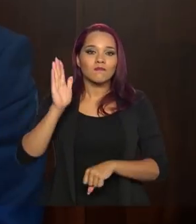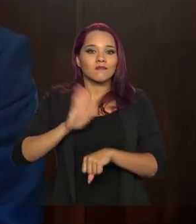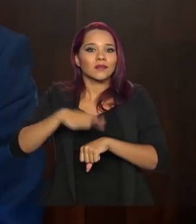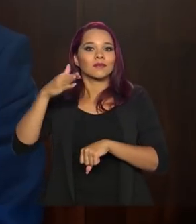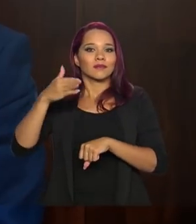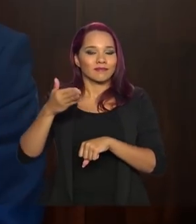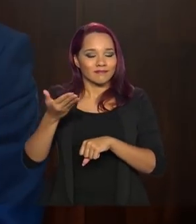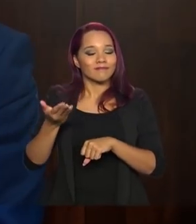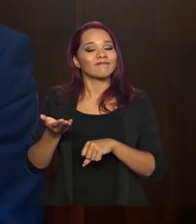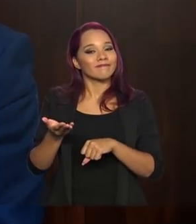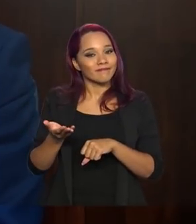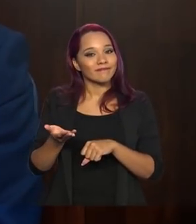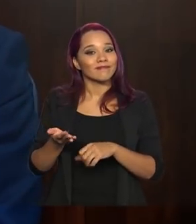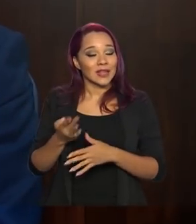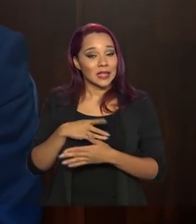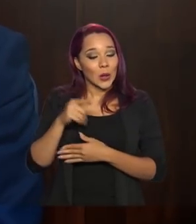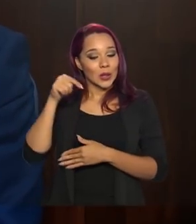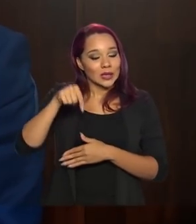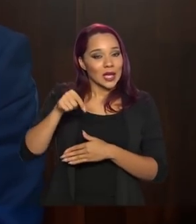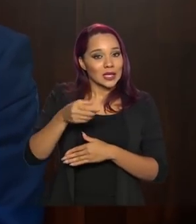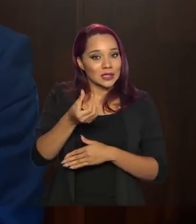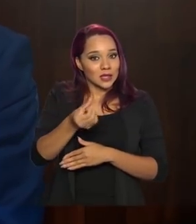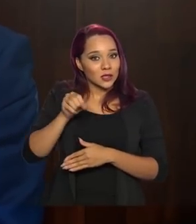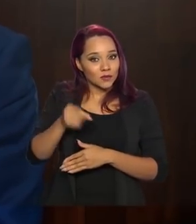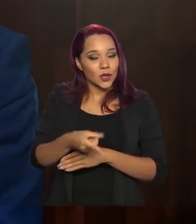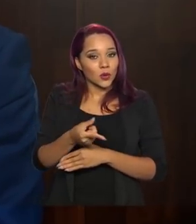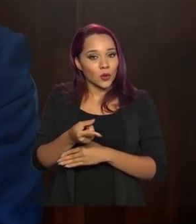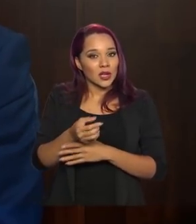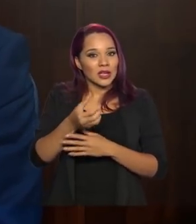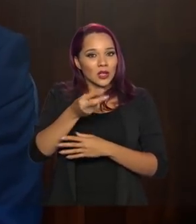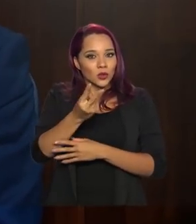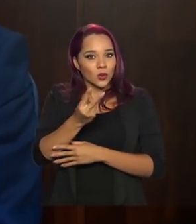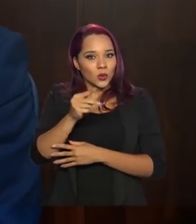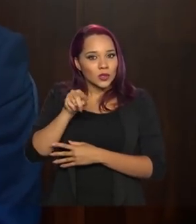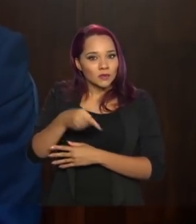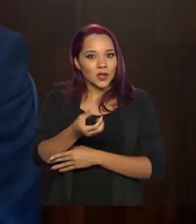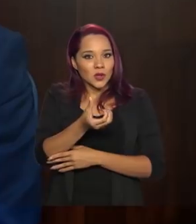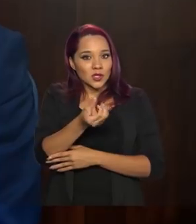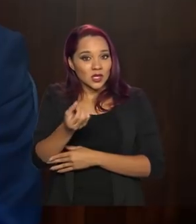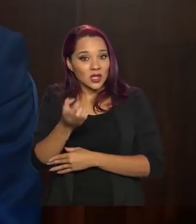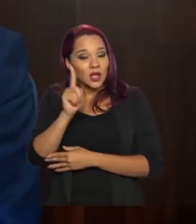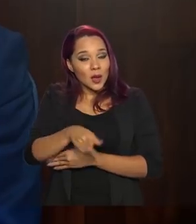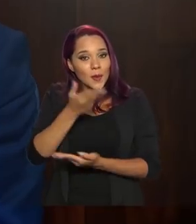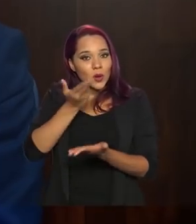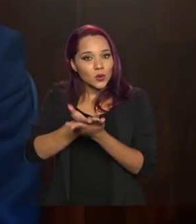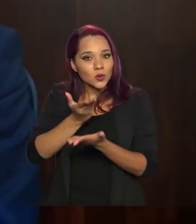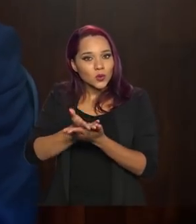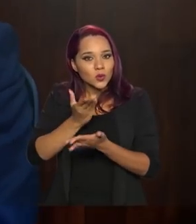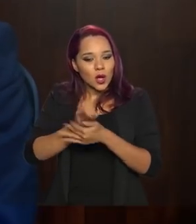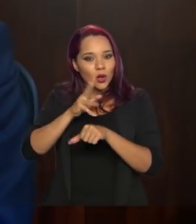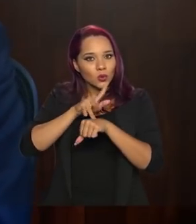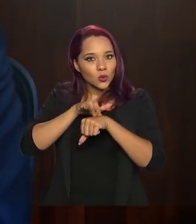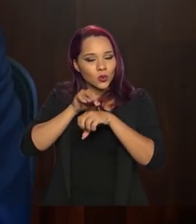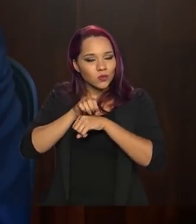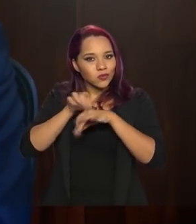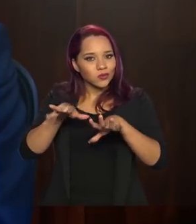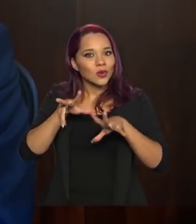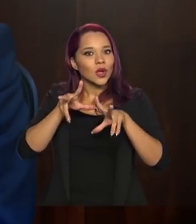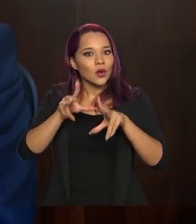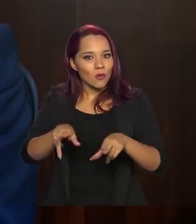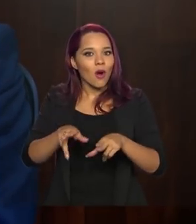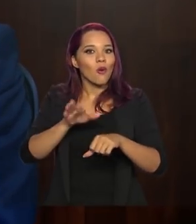criadas. Dessas 6 mil, 2.600 para o estudo de epidemias como o coronavírus.